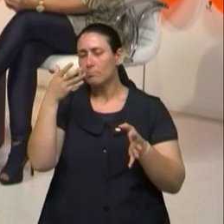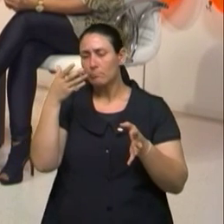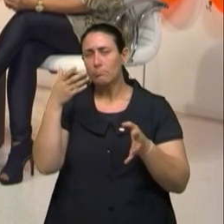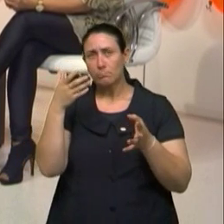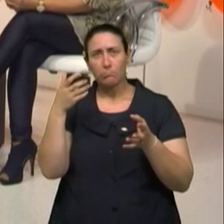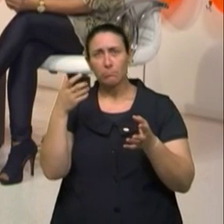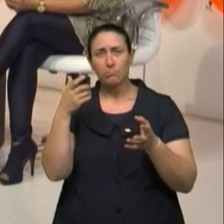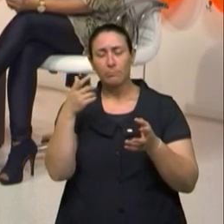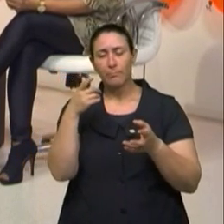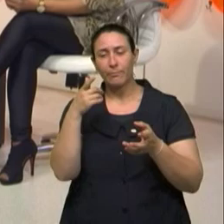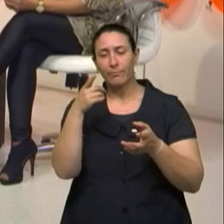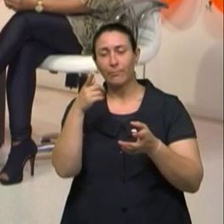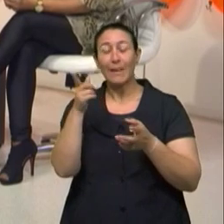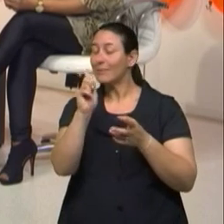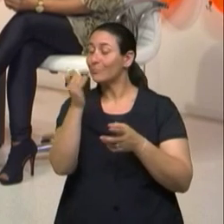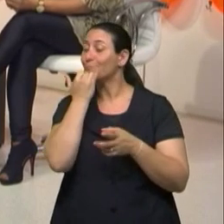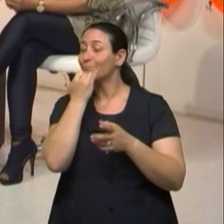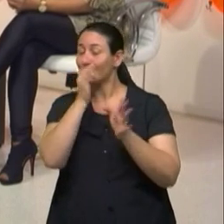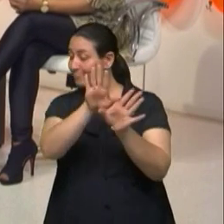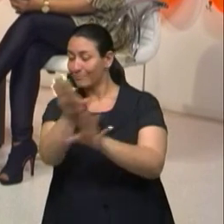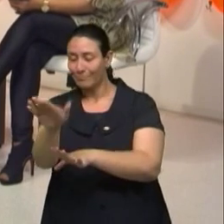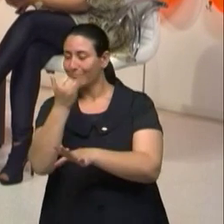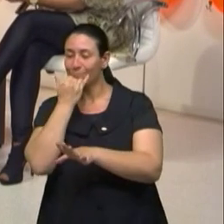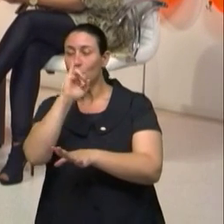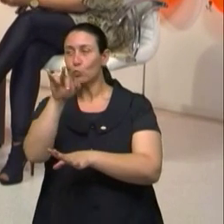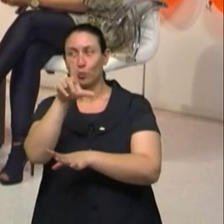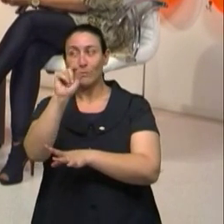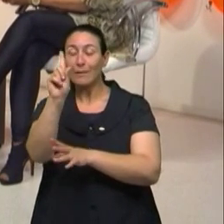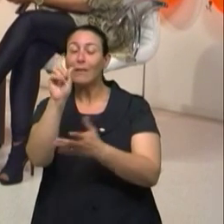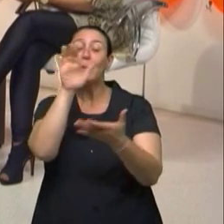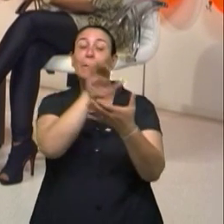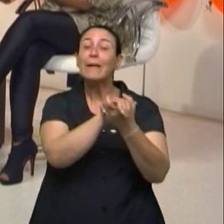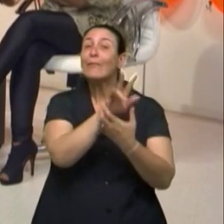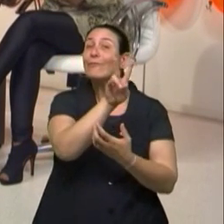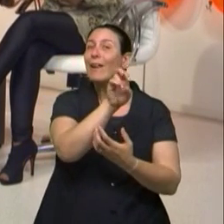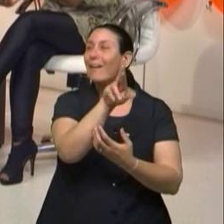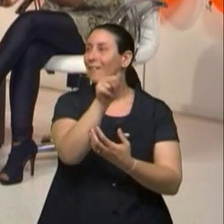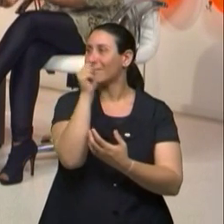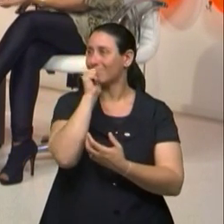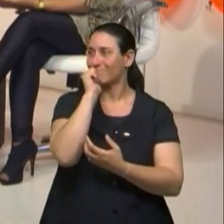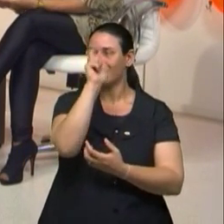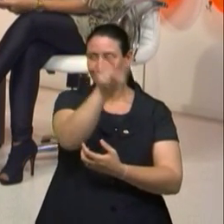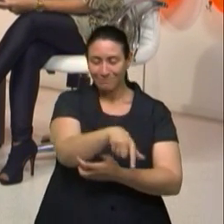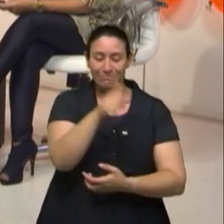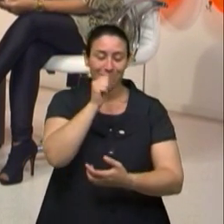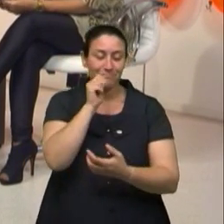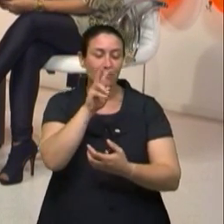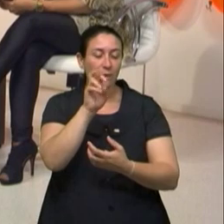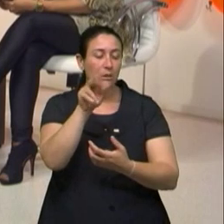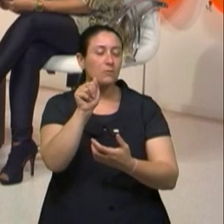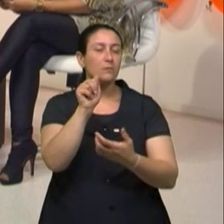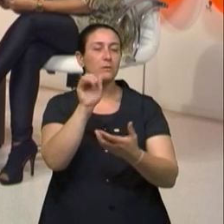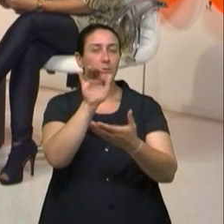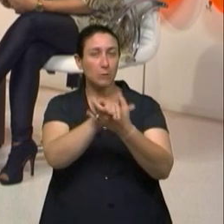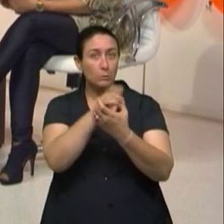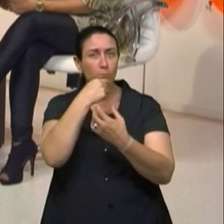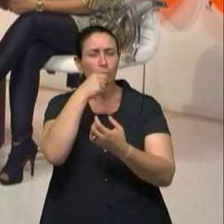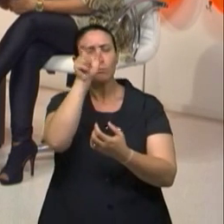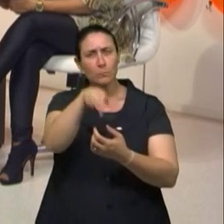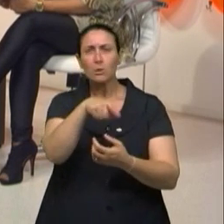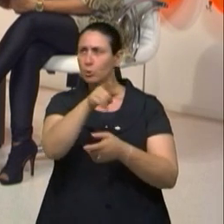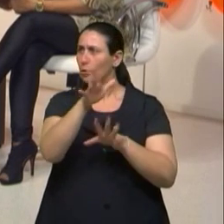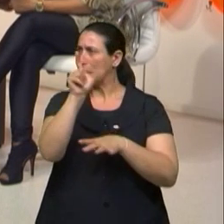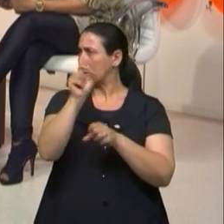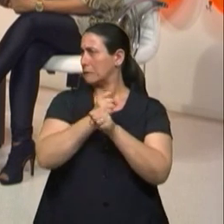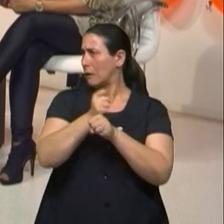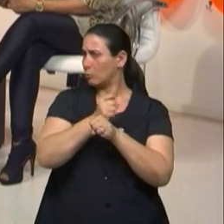Aliás, o marido da Vera, o marido da Vera, não o Júlio, o marido da Vera, diz que realmente a Vera traz a informação de que há mais de